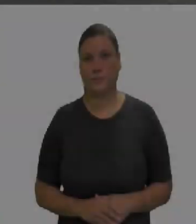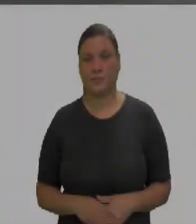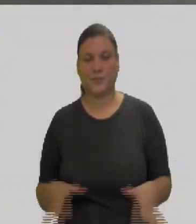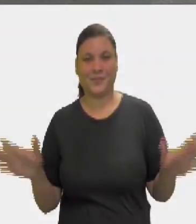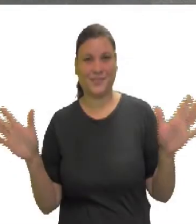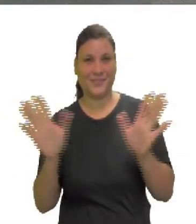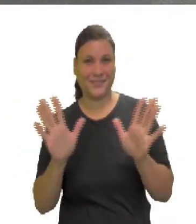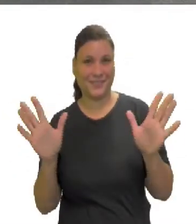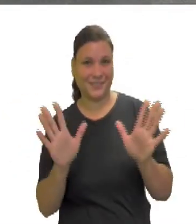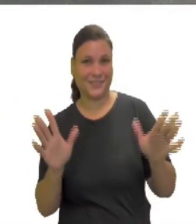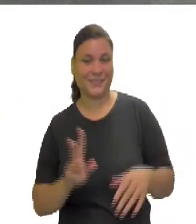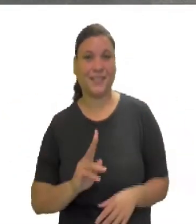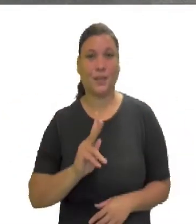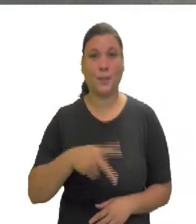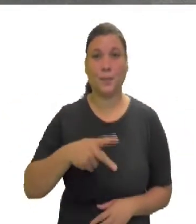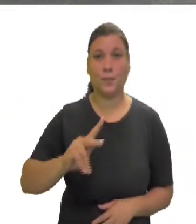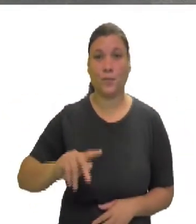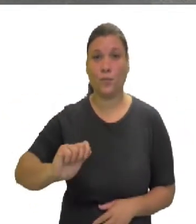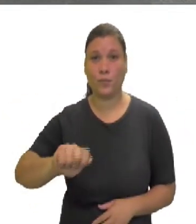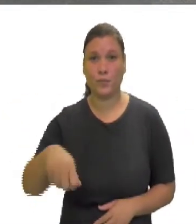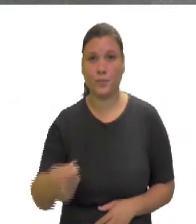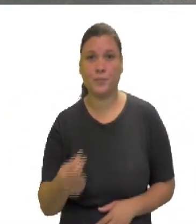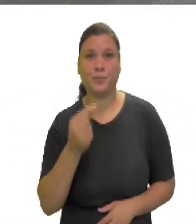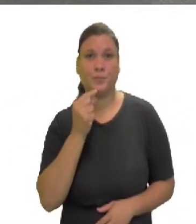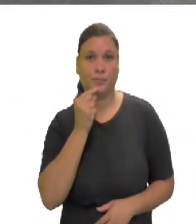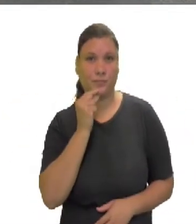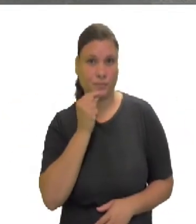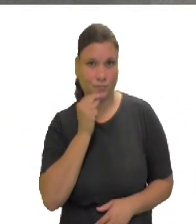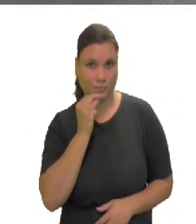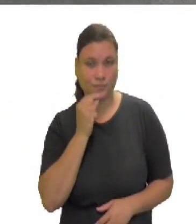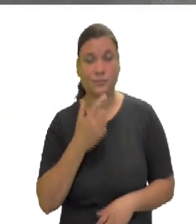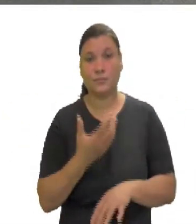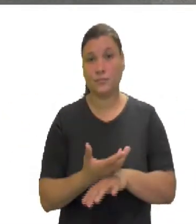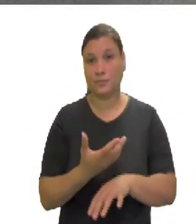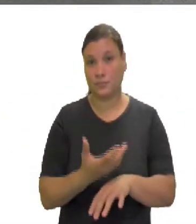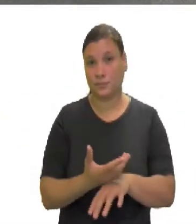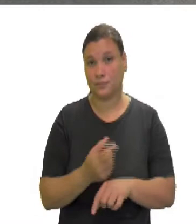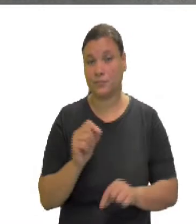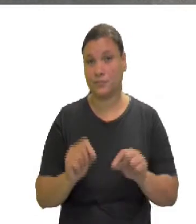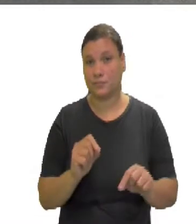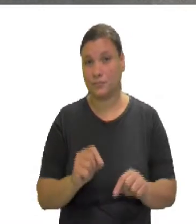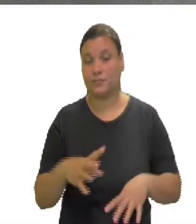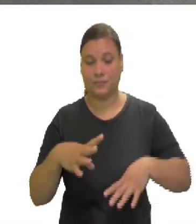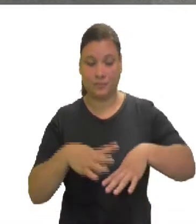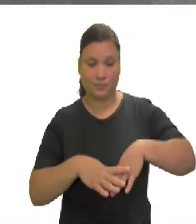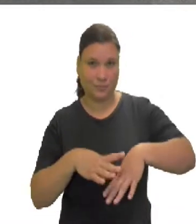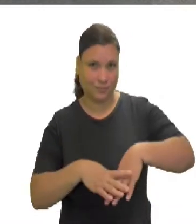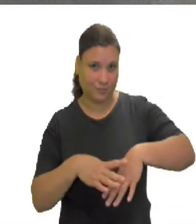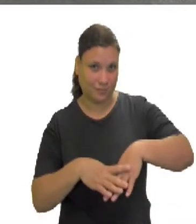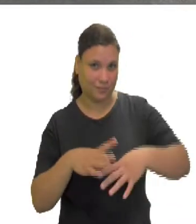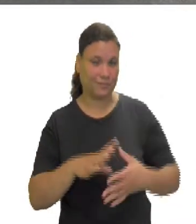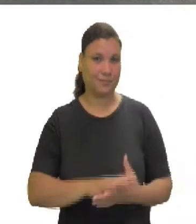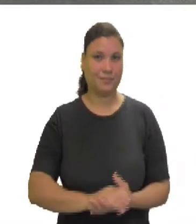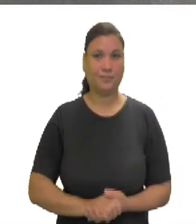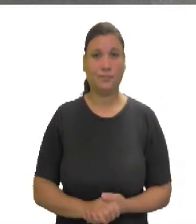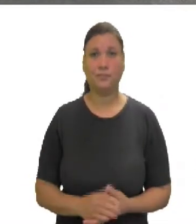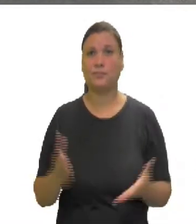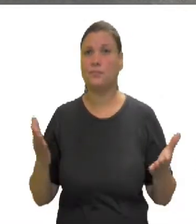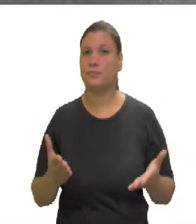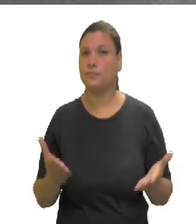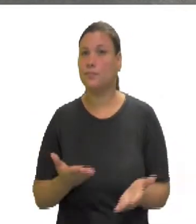Olá pessoal, eu sou Cleide Duarte, professora de matemática na rede municipal de governador Valadares.